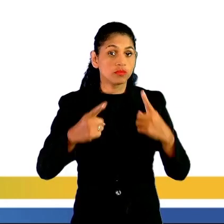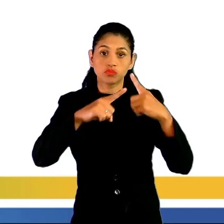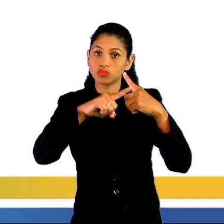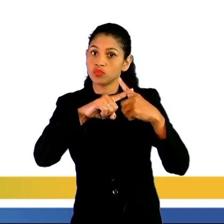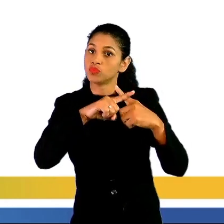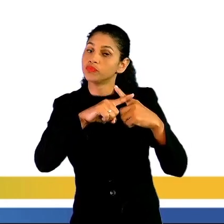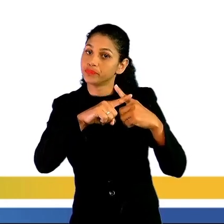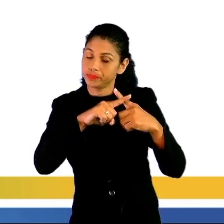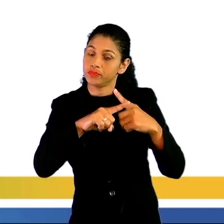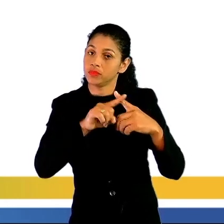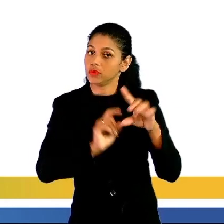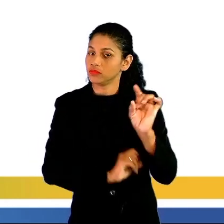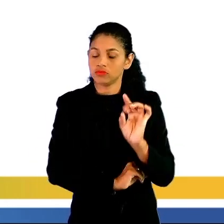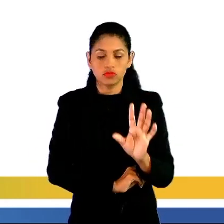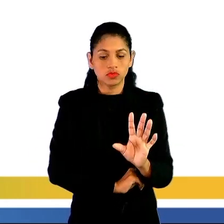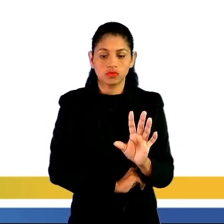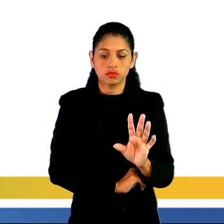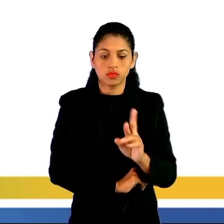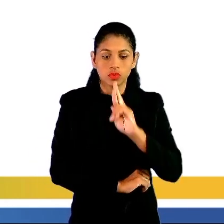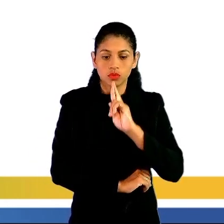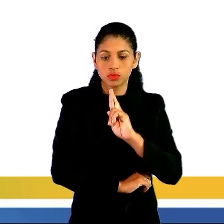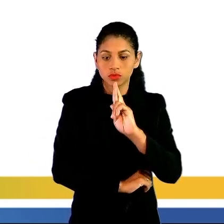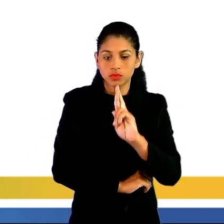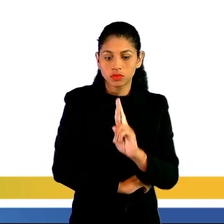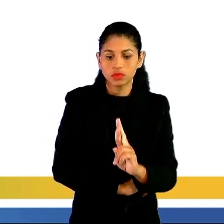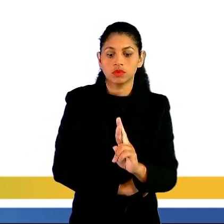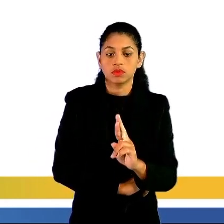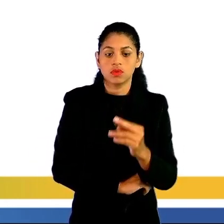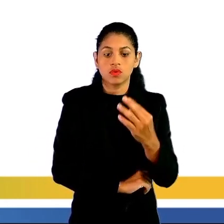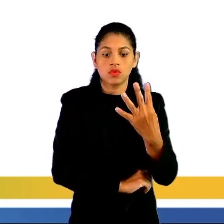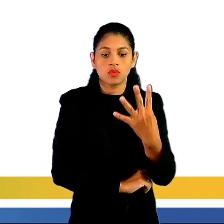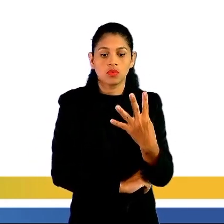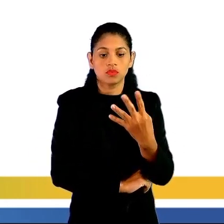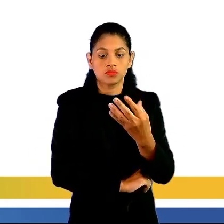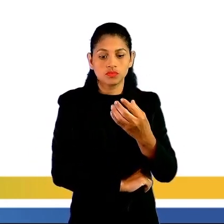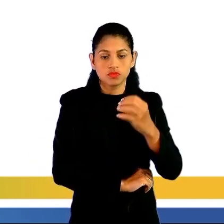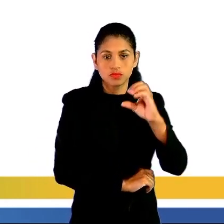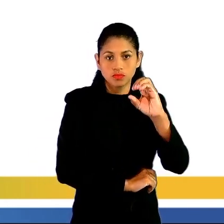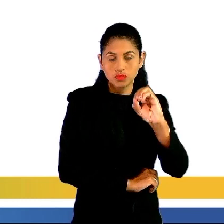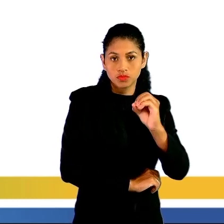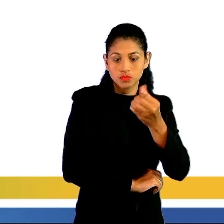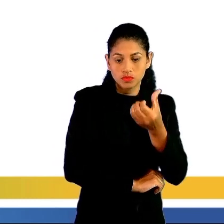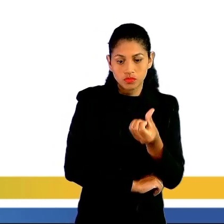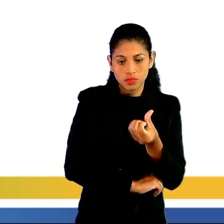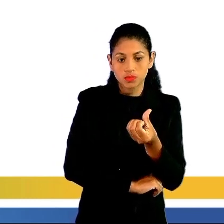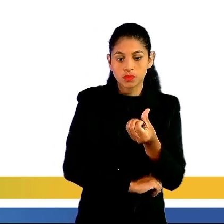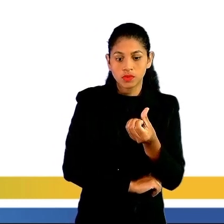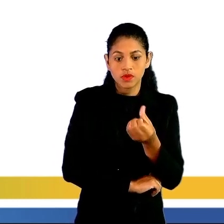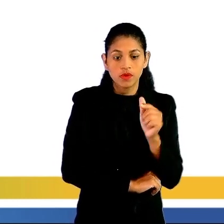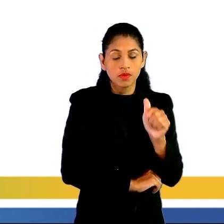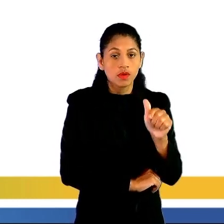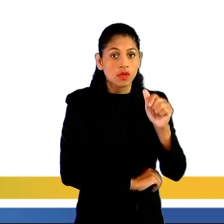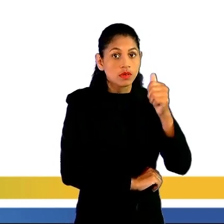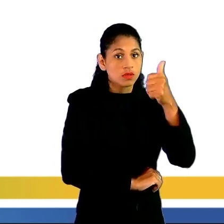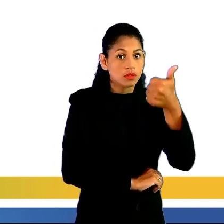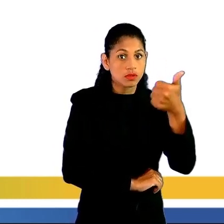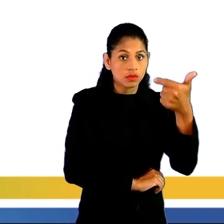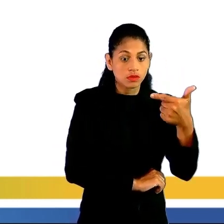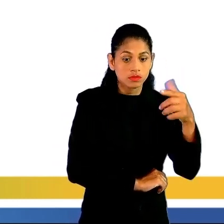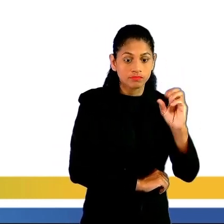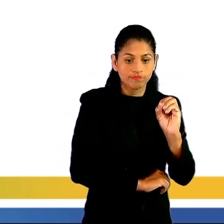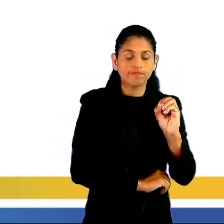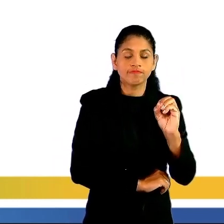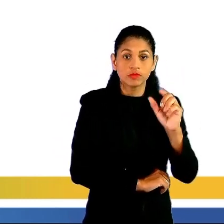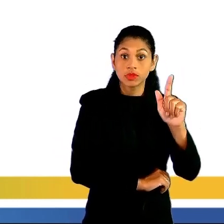ficar 4.600.120 gramas. Isso dá 406